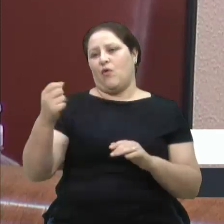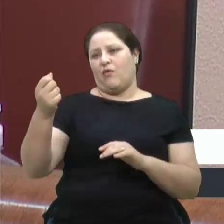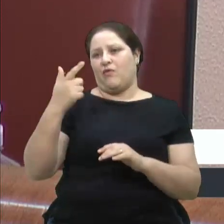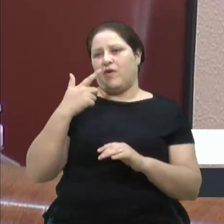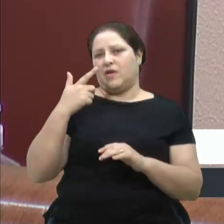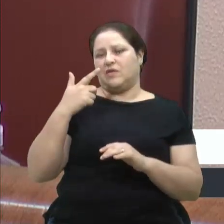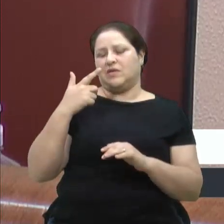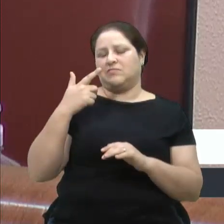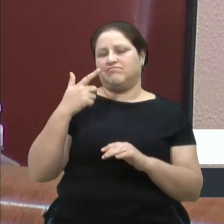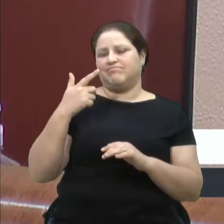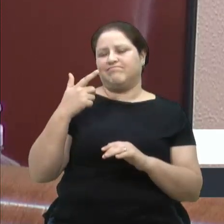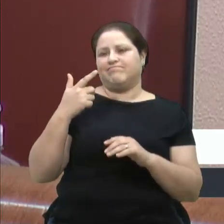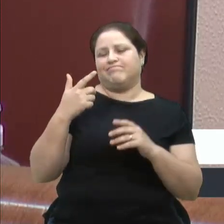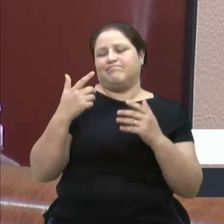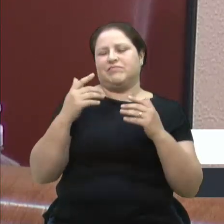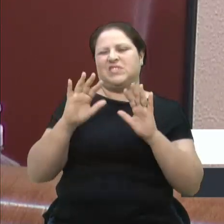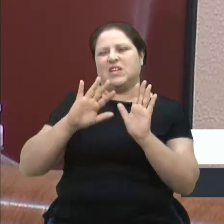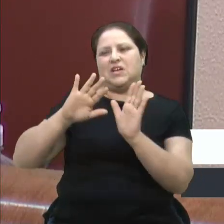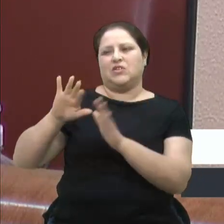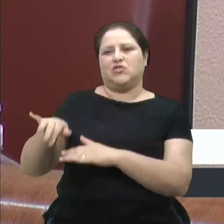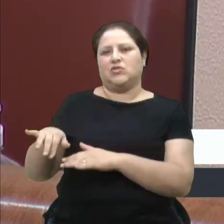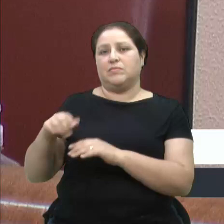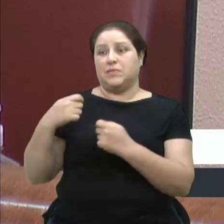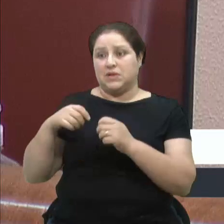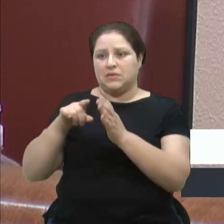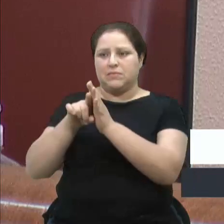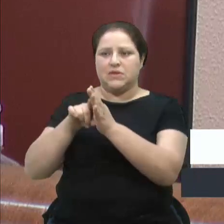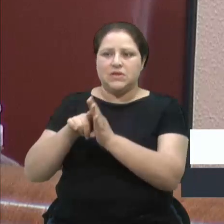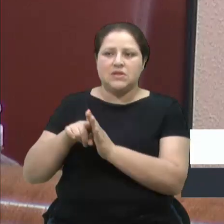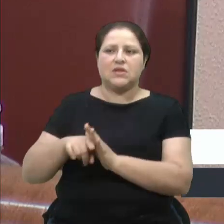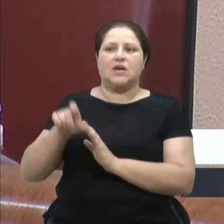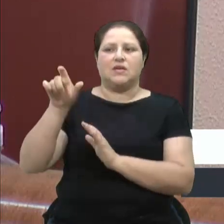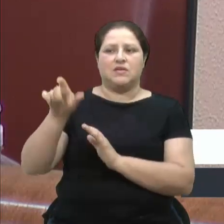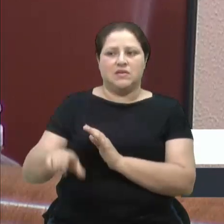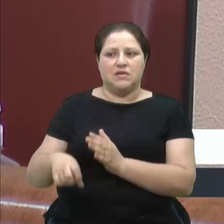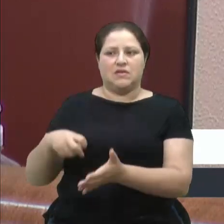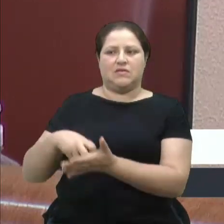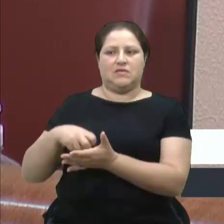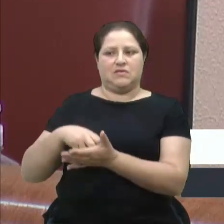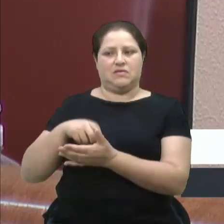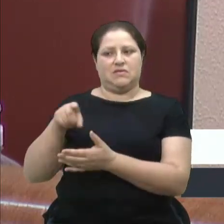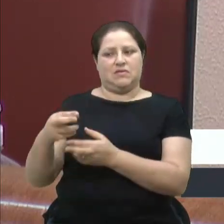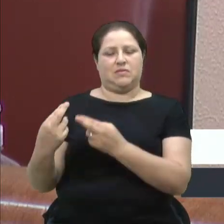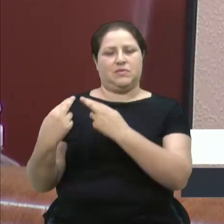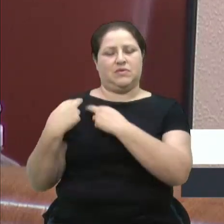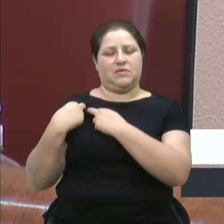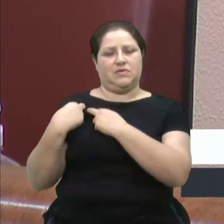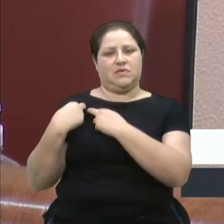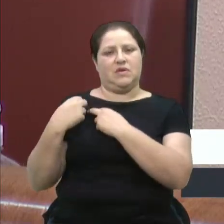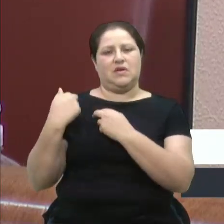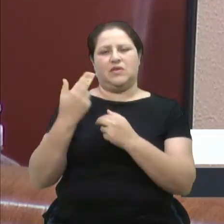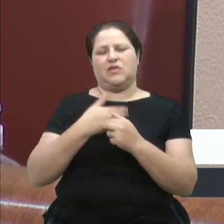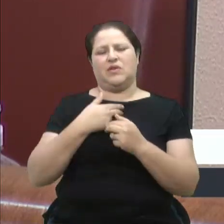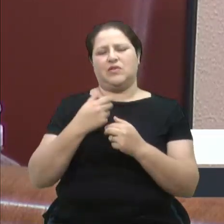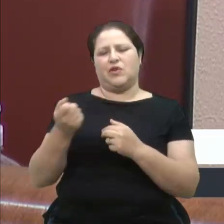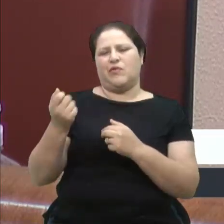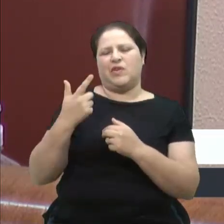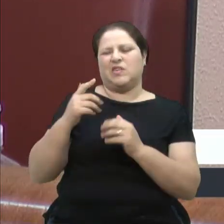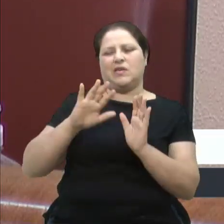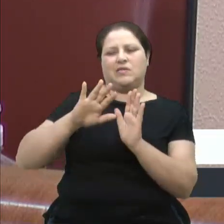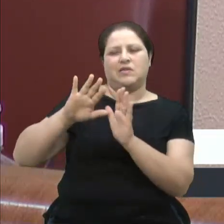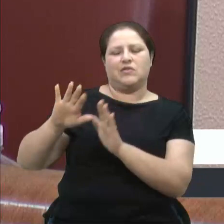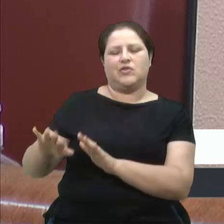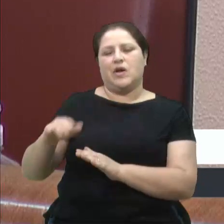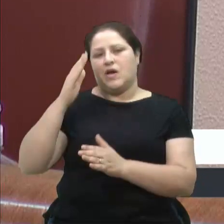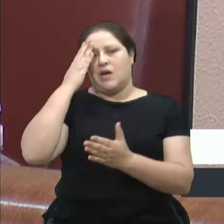averiguada e essa pessoa ser responsabilizada. Só que a gente acaba deixando de lado e aí acredita na narrativa da esquerda